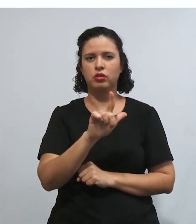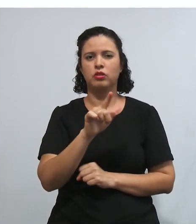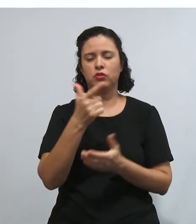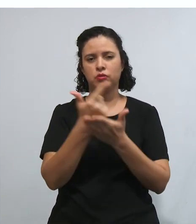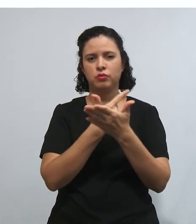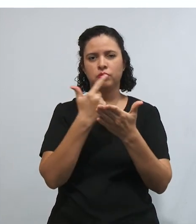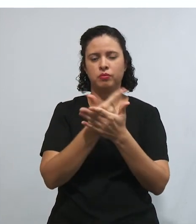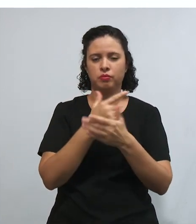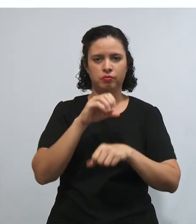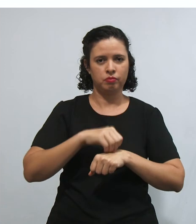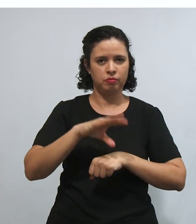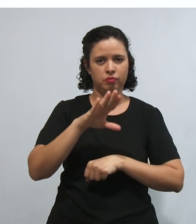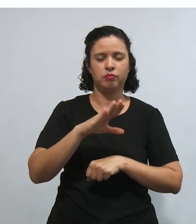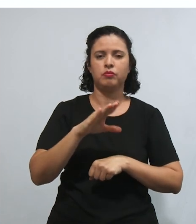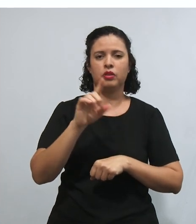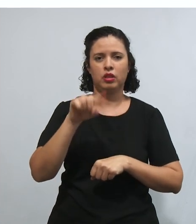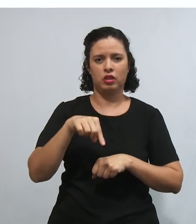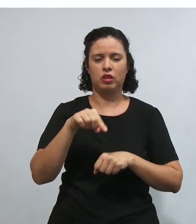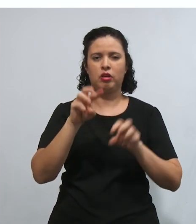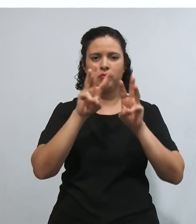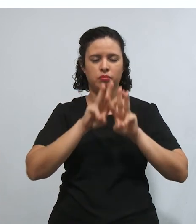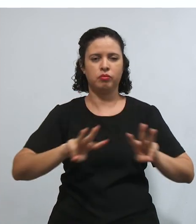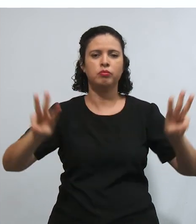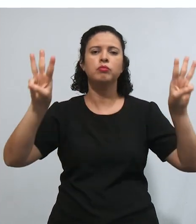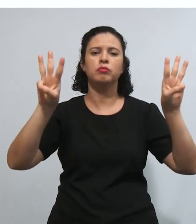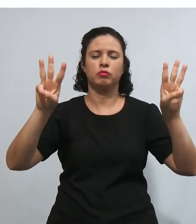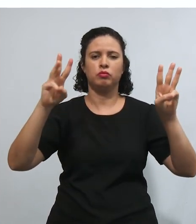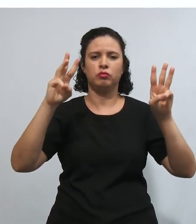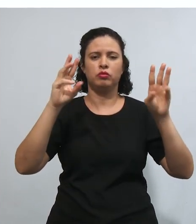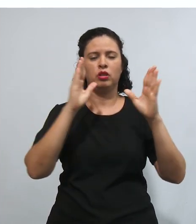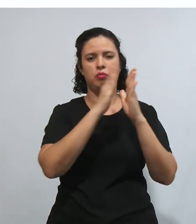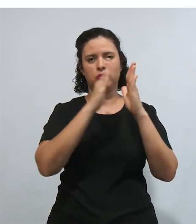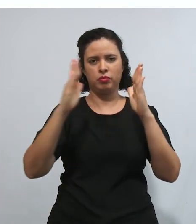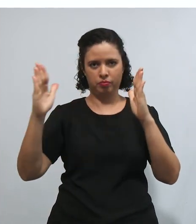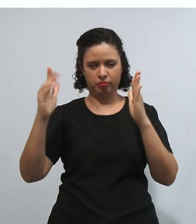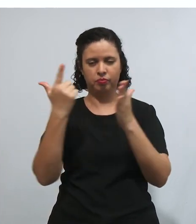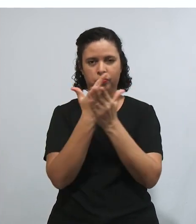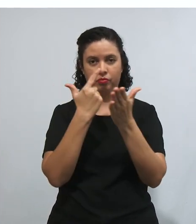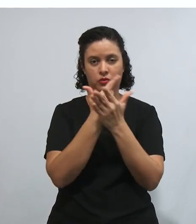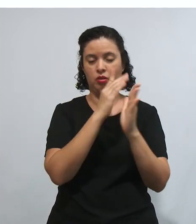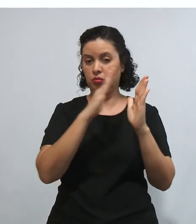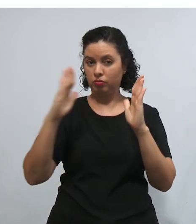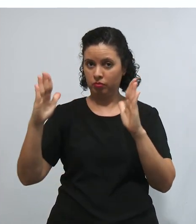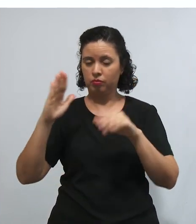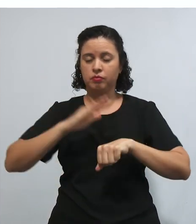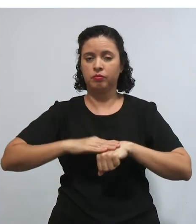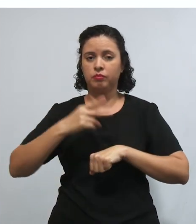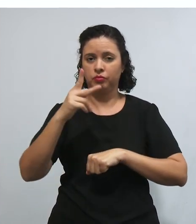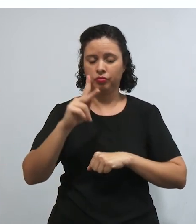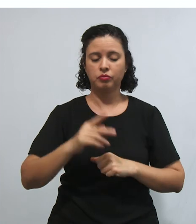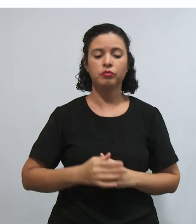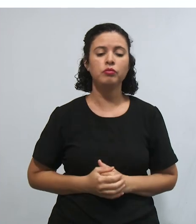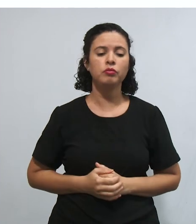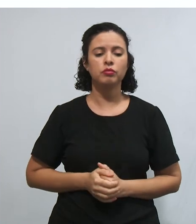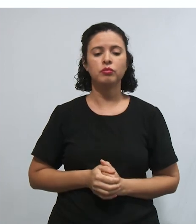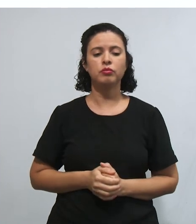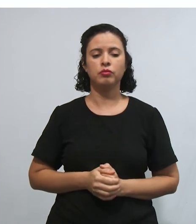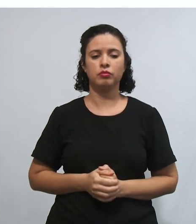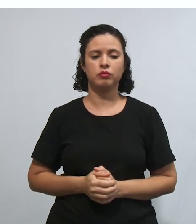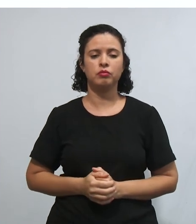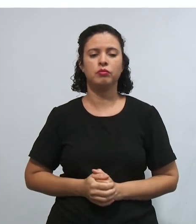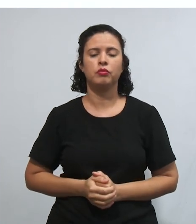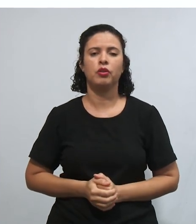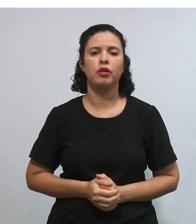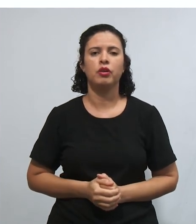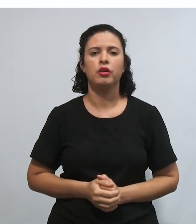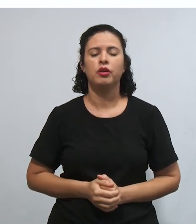livros recomendados na minha biblioteca. Tá combinado? Eu vou contar com você, então, nesse sentido. E aí, nós vamos aqui, de fato,